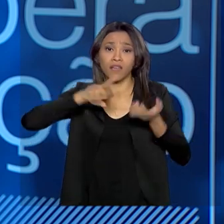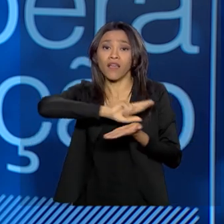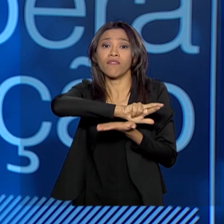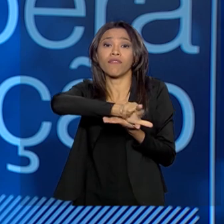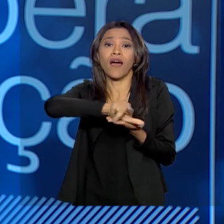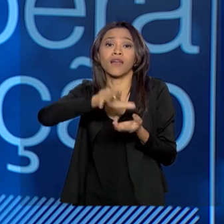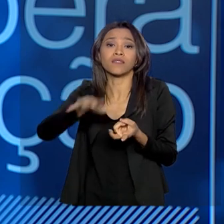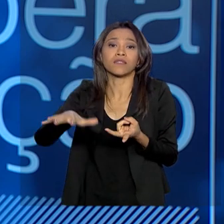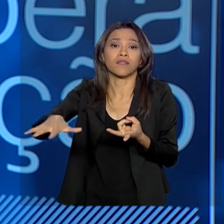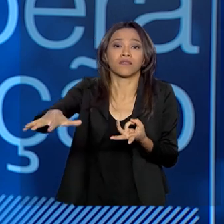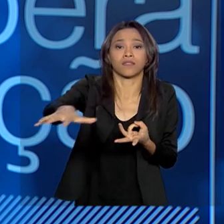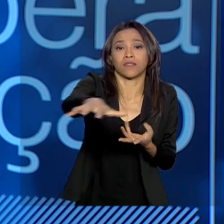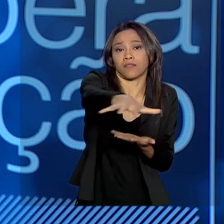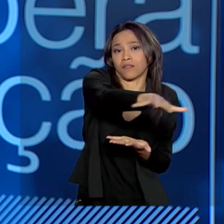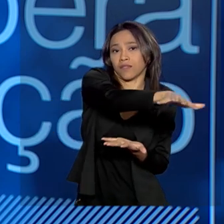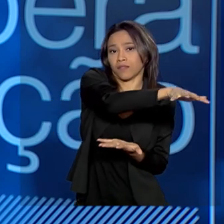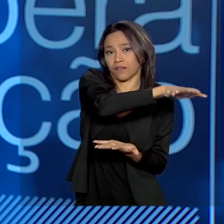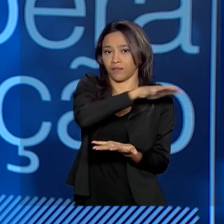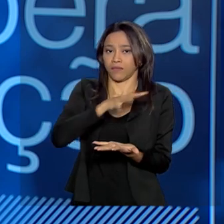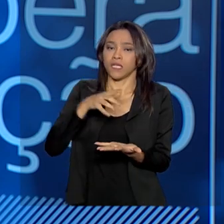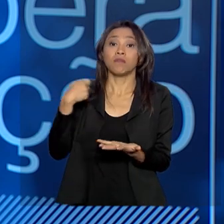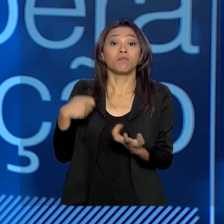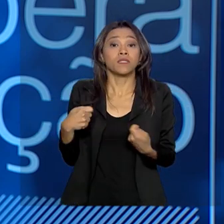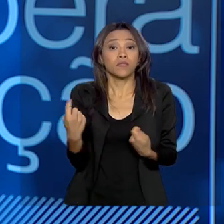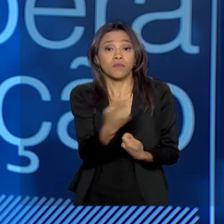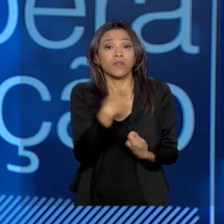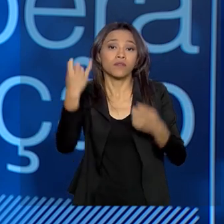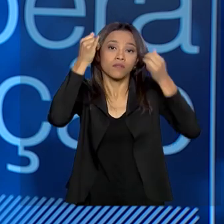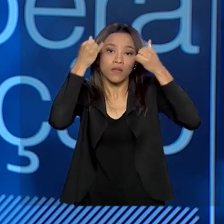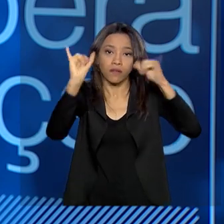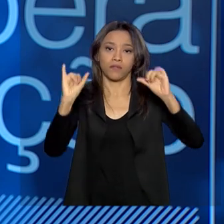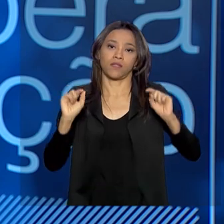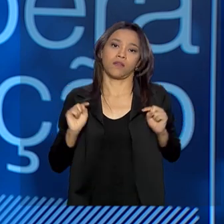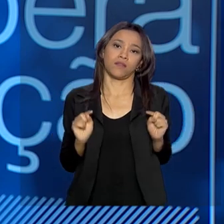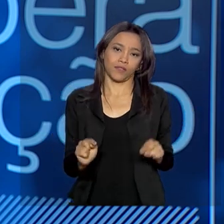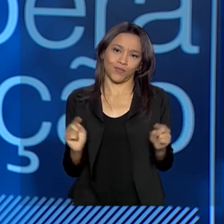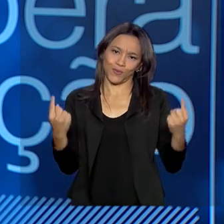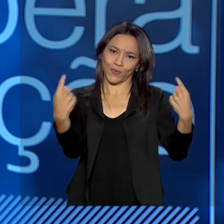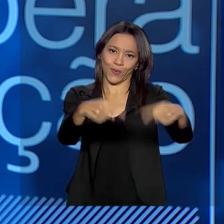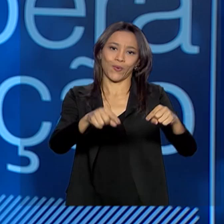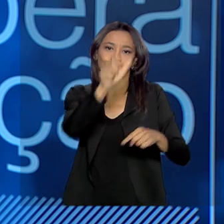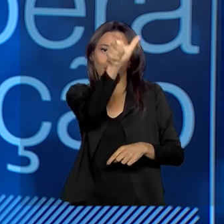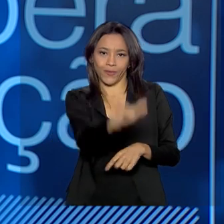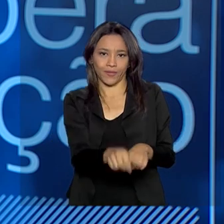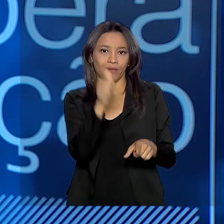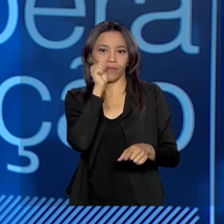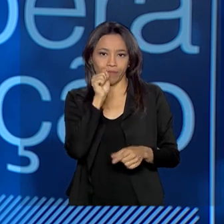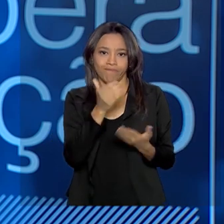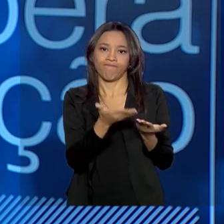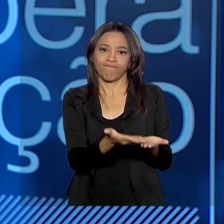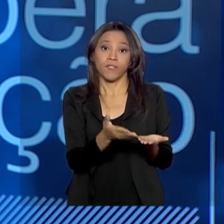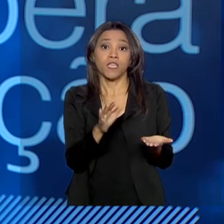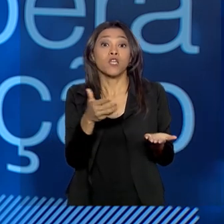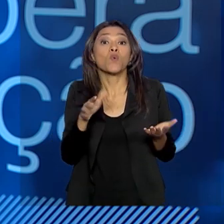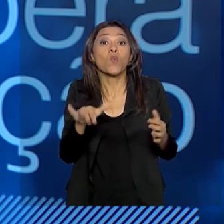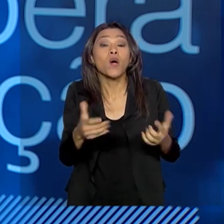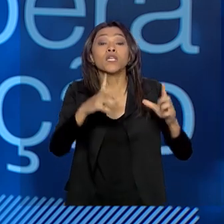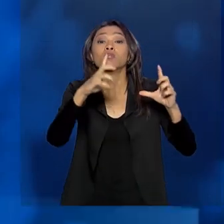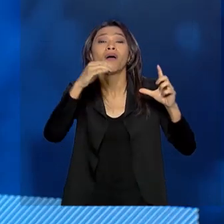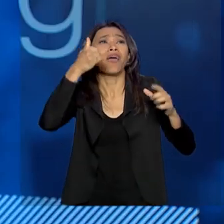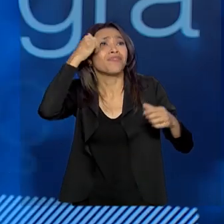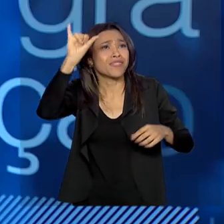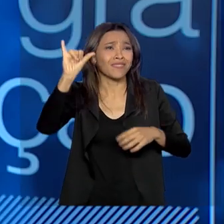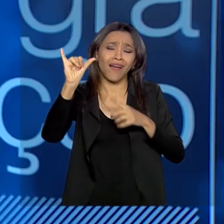Nós precisamos evitar essa violência contra a mulher, ao evitarmos, ao minimizarmos.